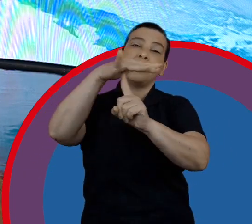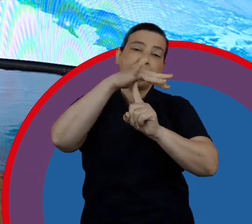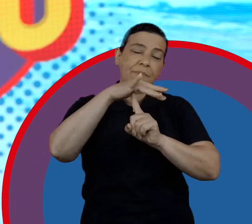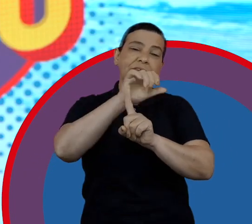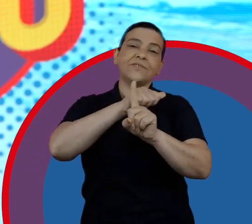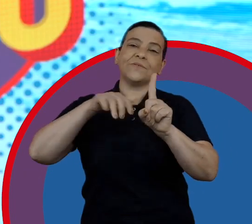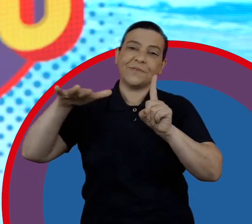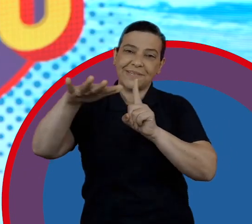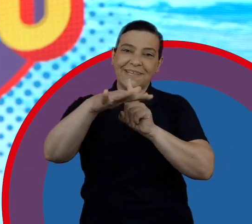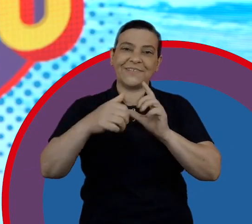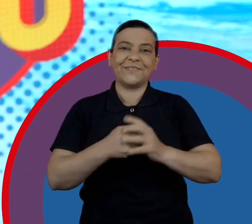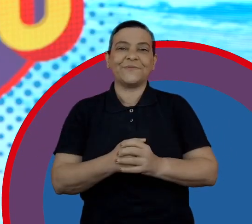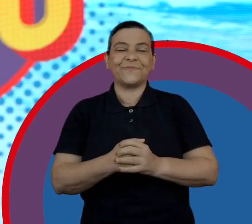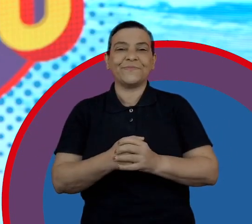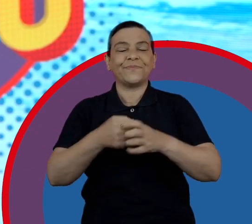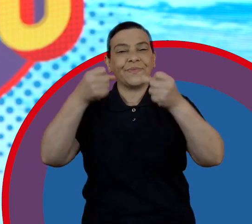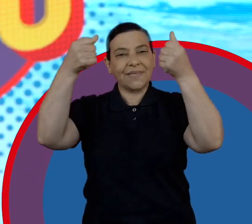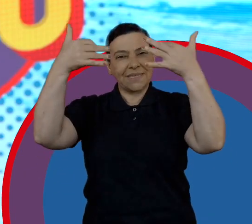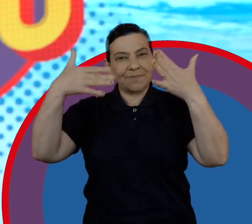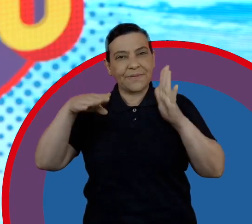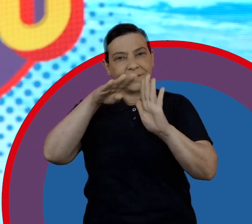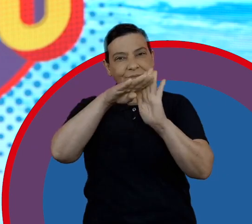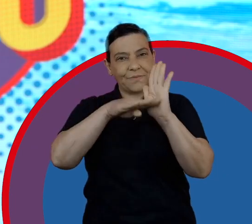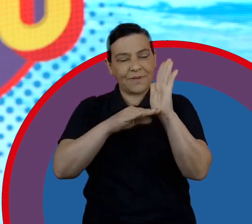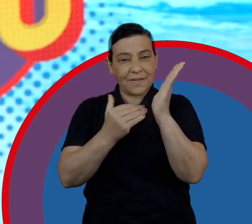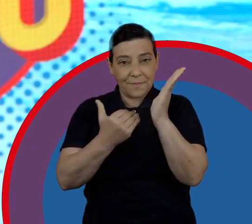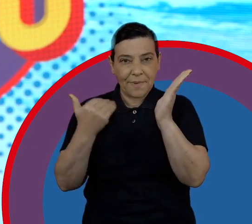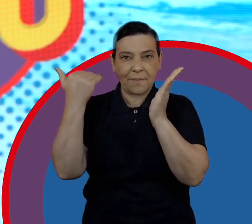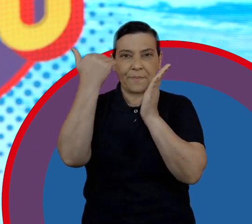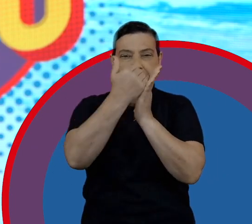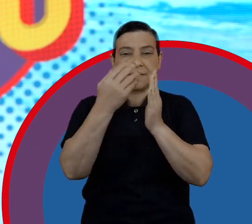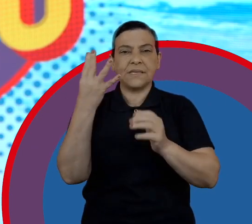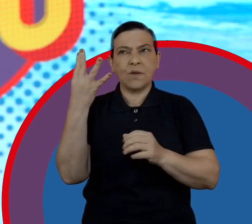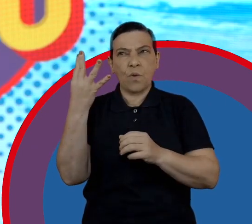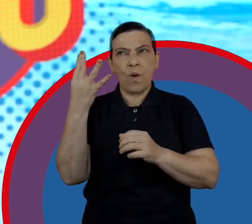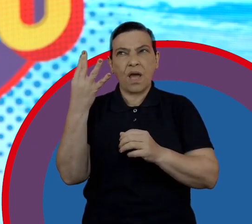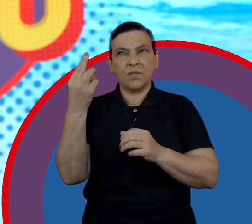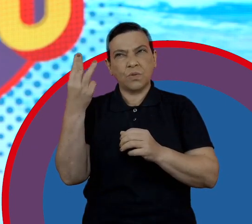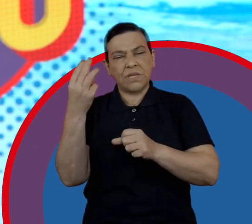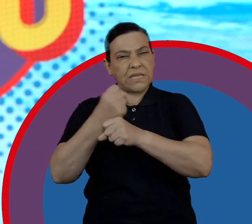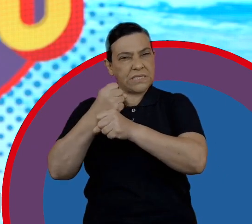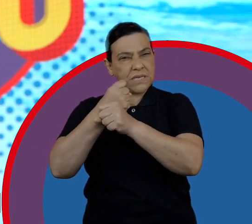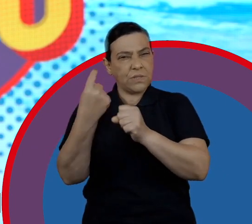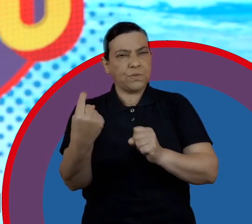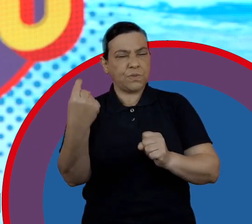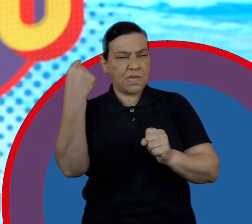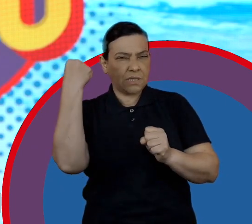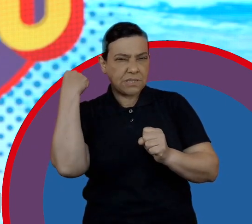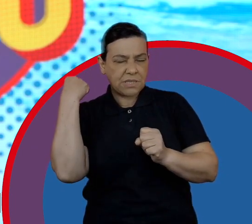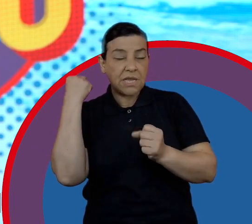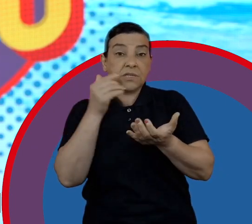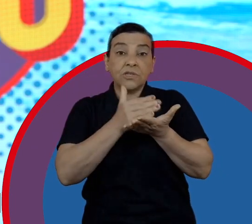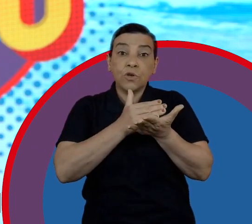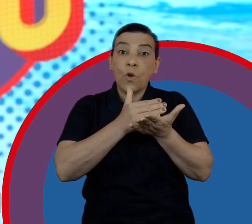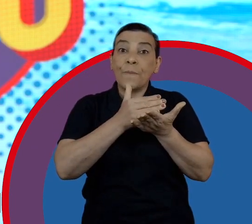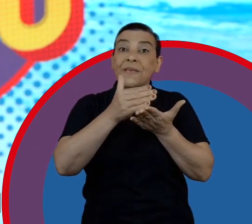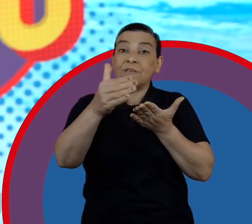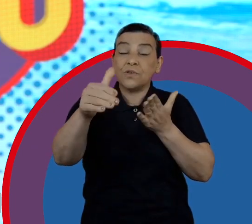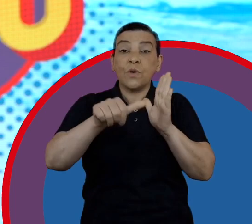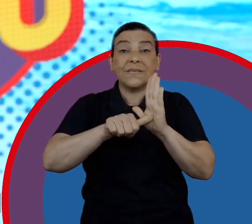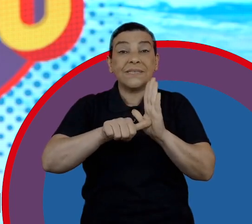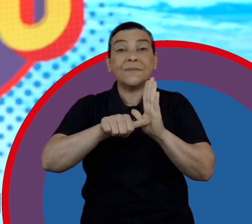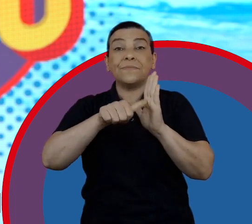sociedade. Falando mais do programa, há quatro anos, três anos atrás, mais ou menos, quando nós iniciamos as primeiras